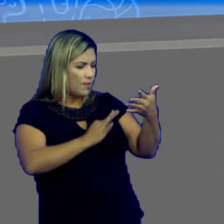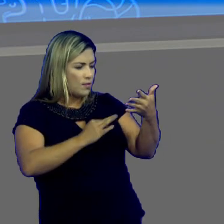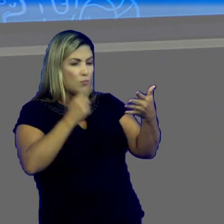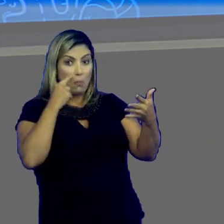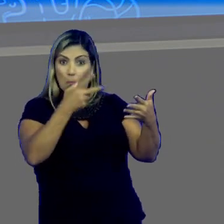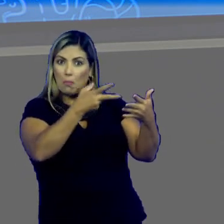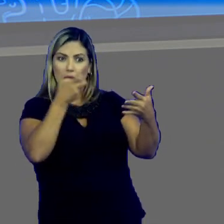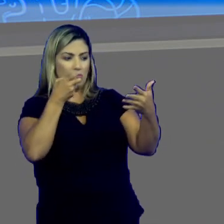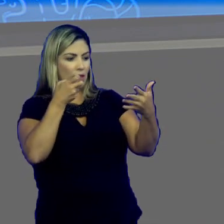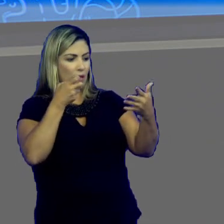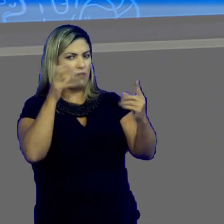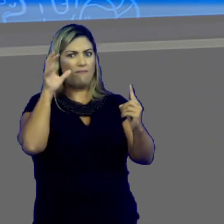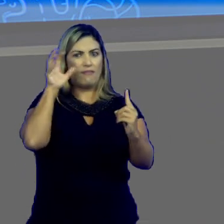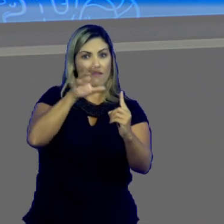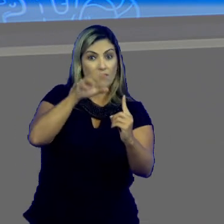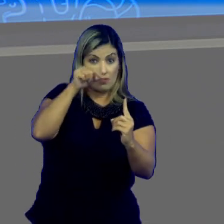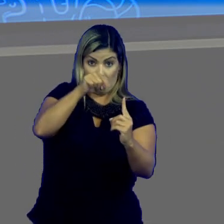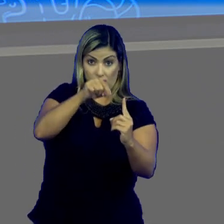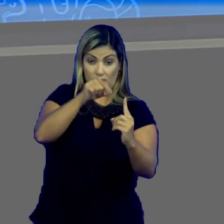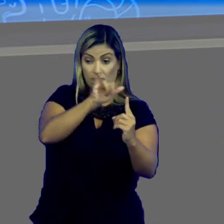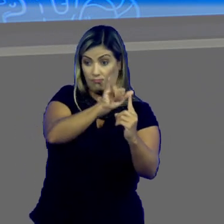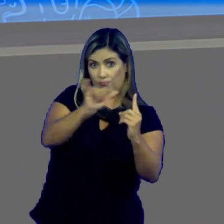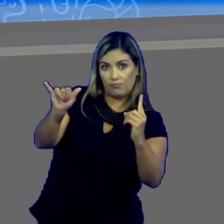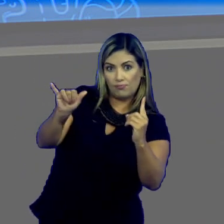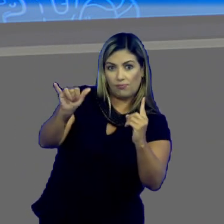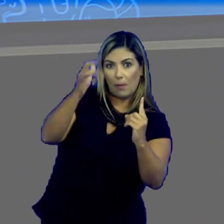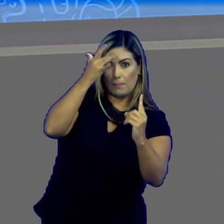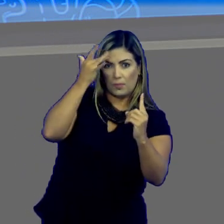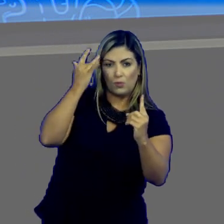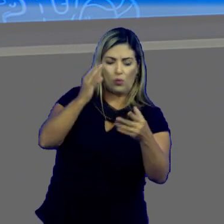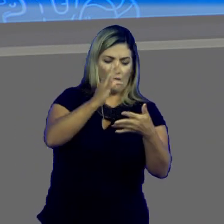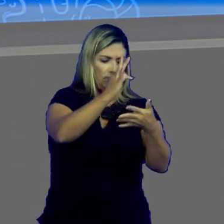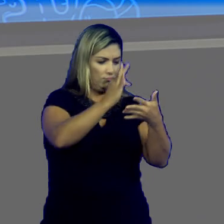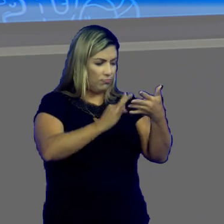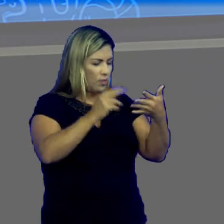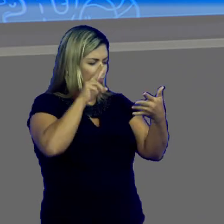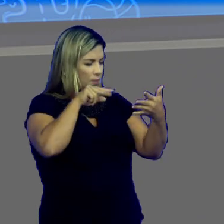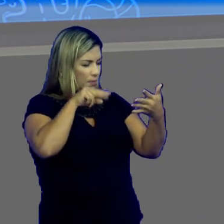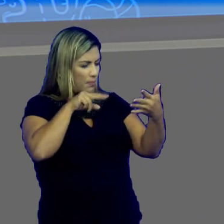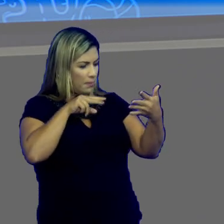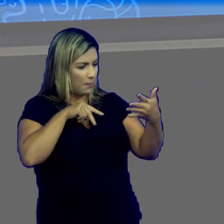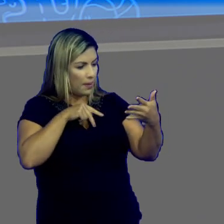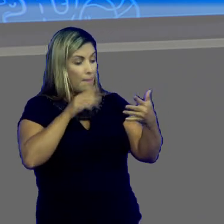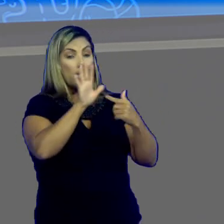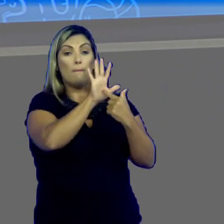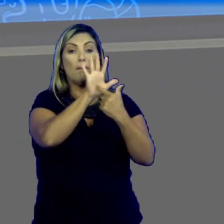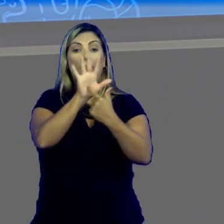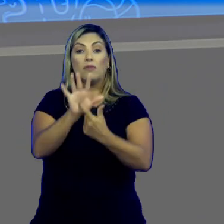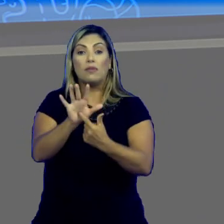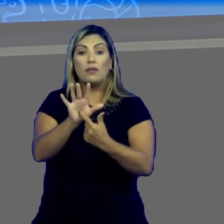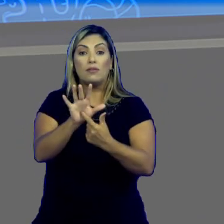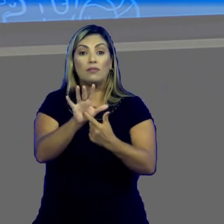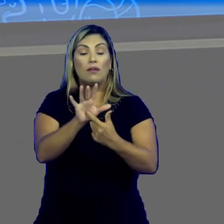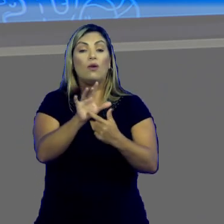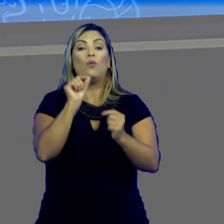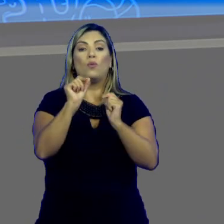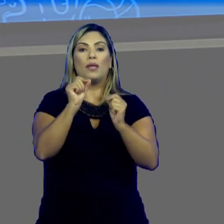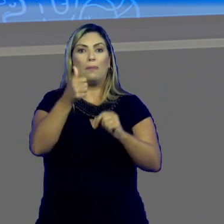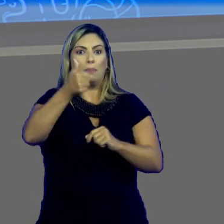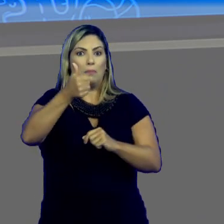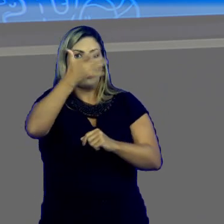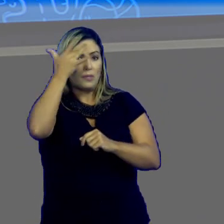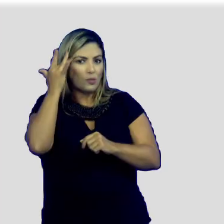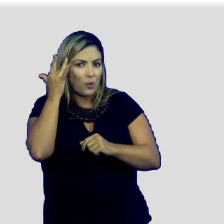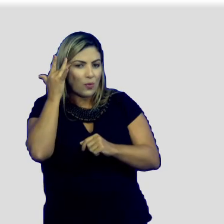ênfase é dada ao emissor, ou seja, o texto vai trazer marcas da